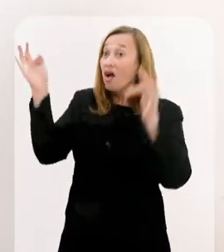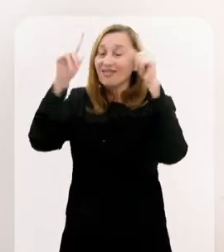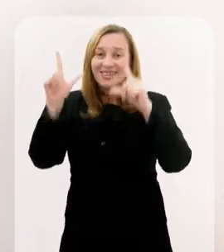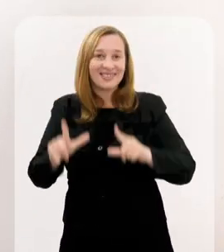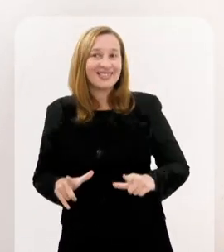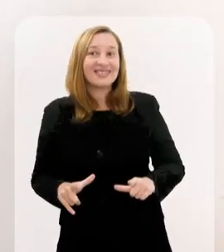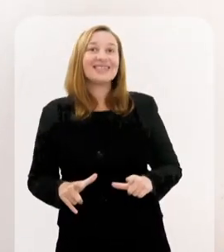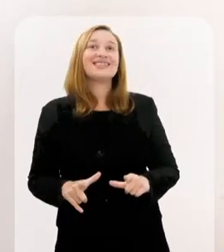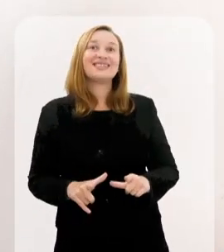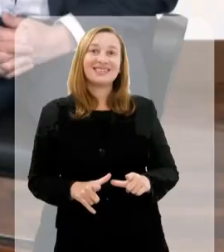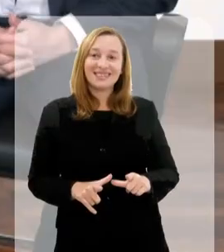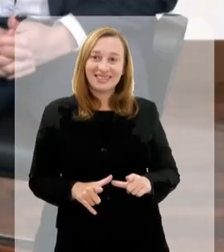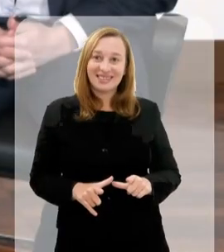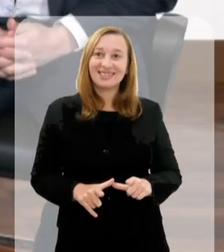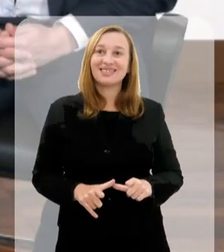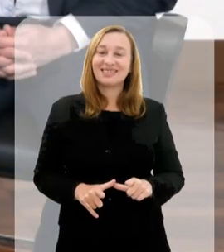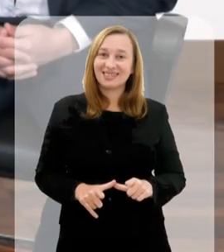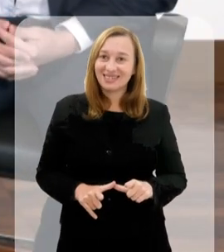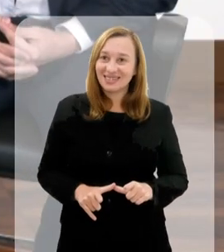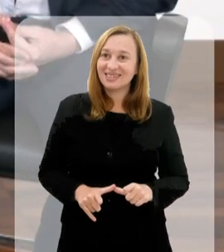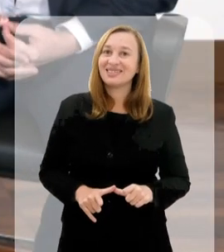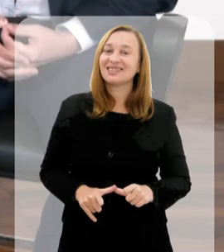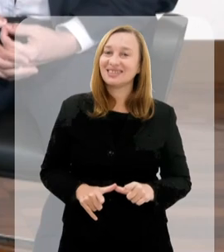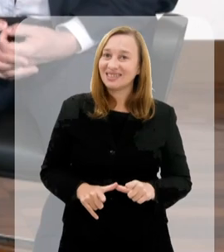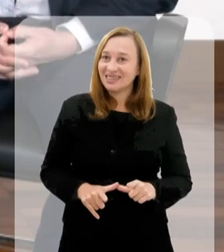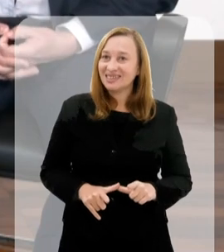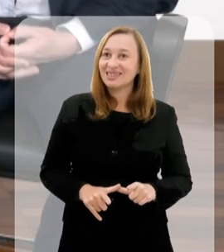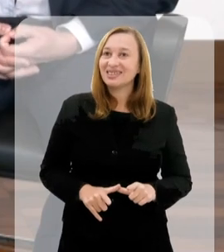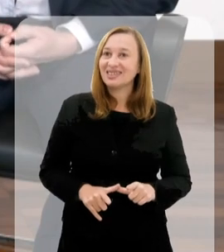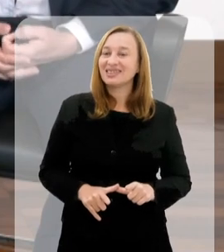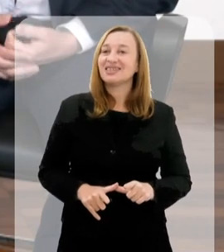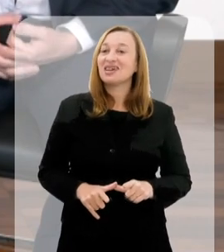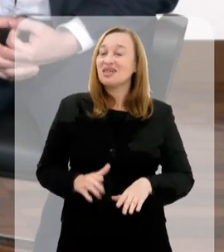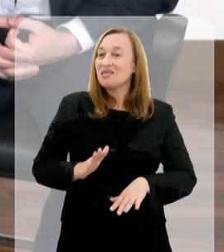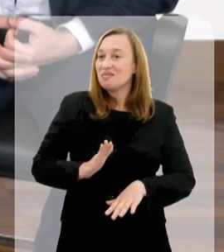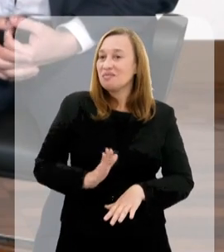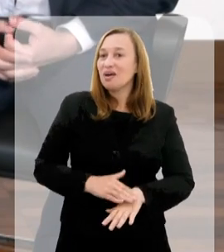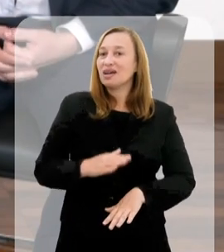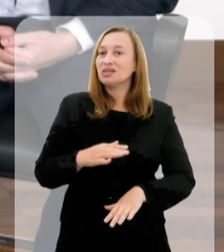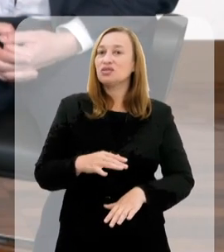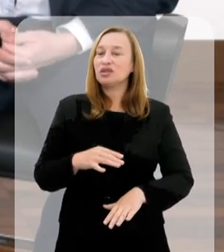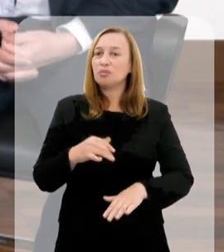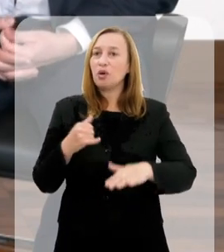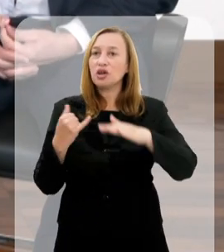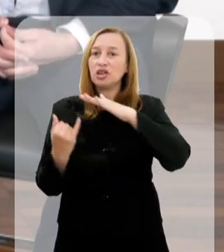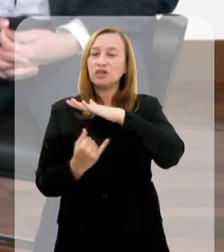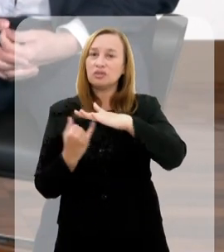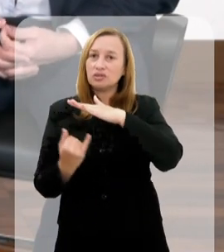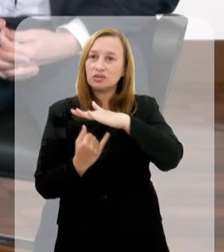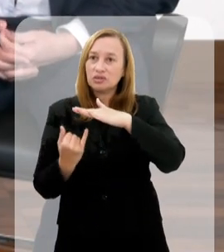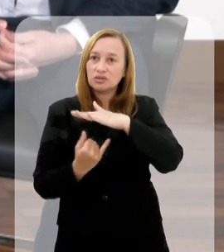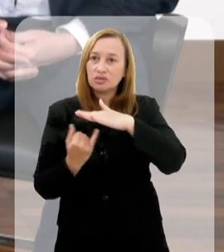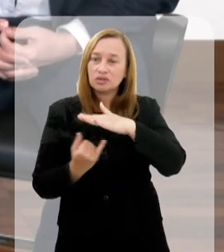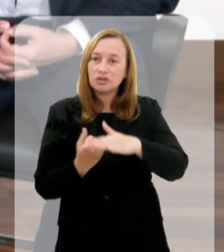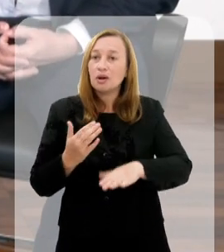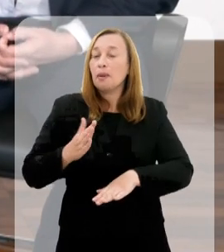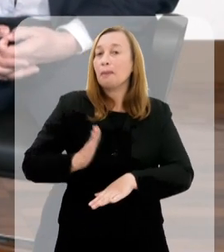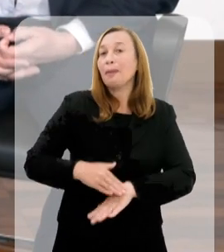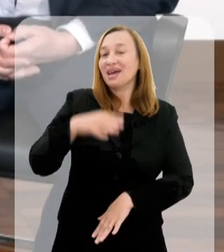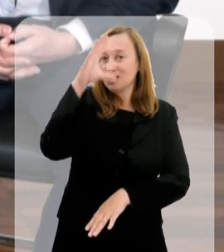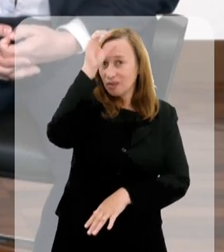eu fiquei muito feliz. Fiquei feliz de saber que vai surgir mais um instituto,